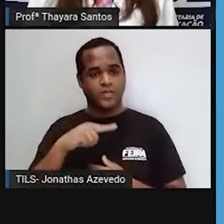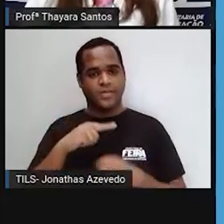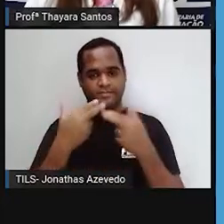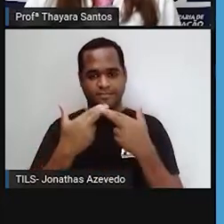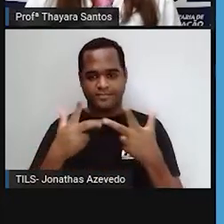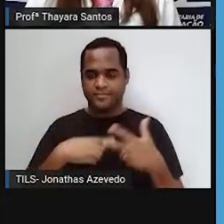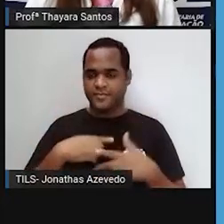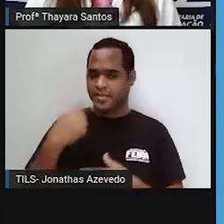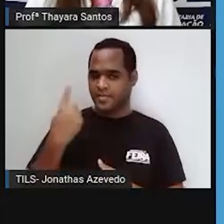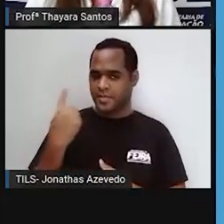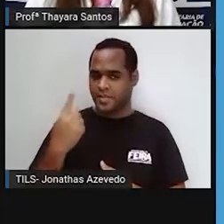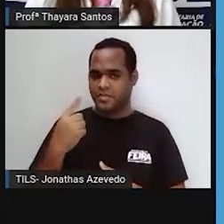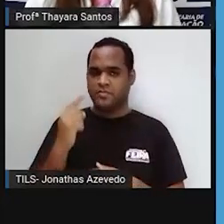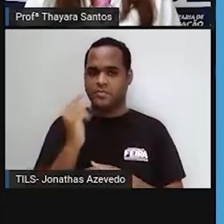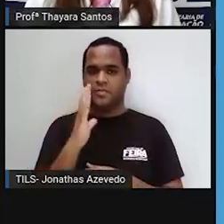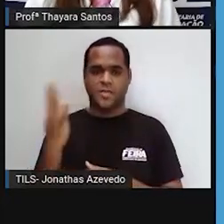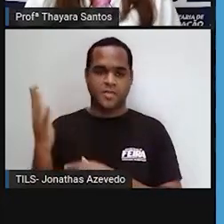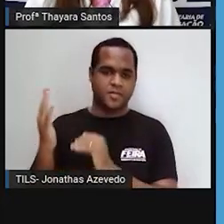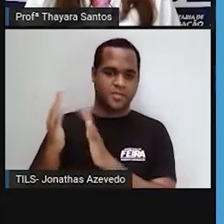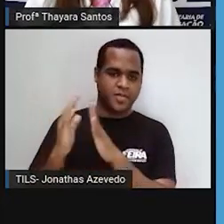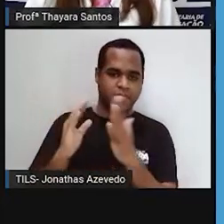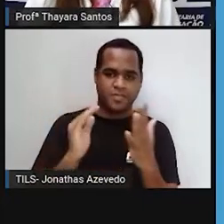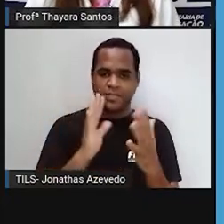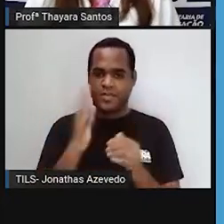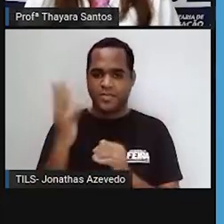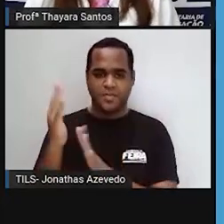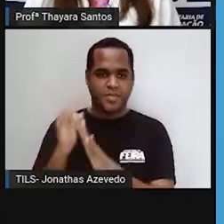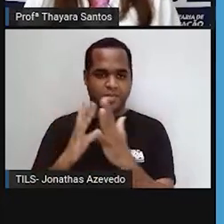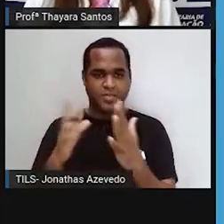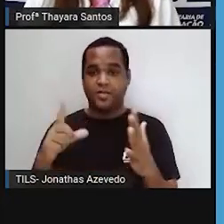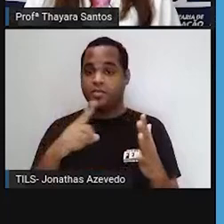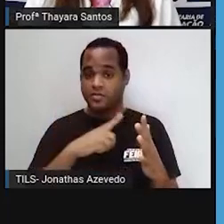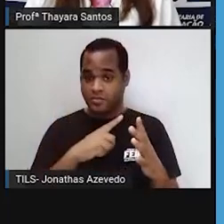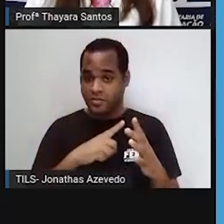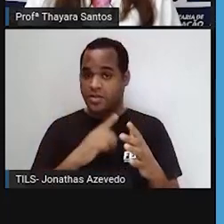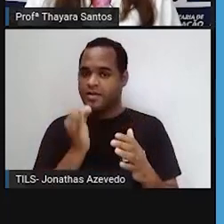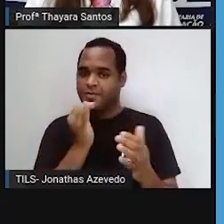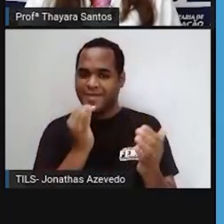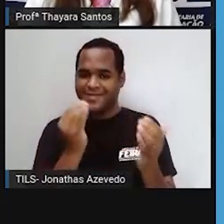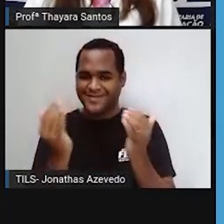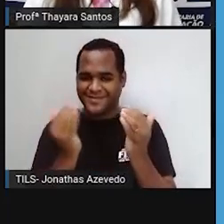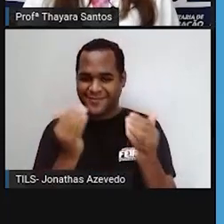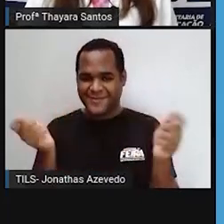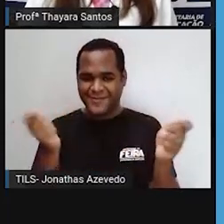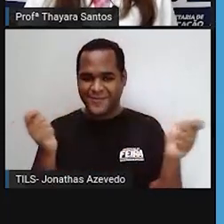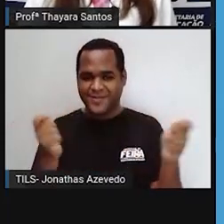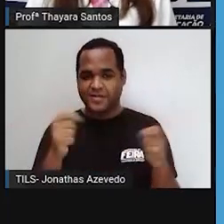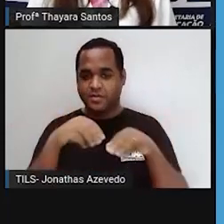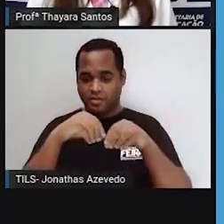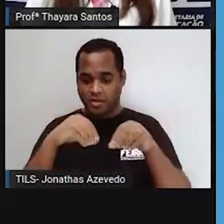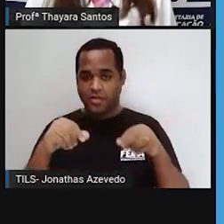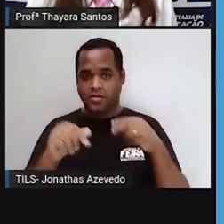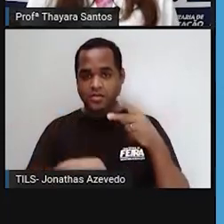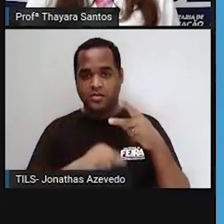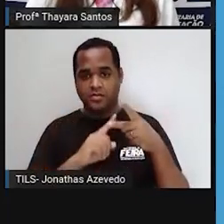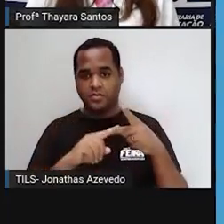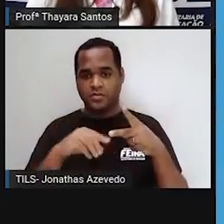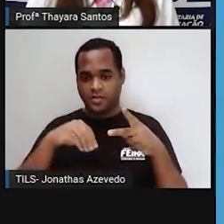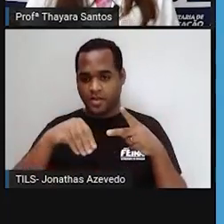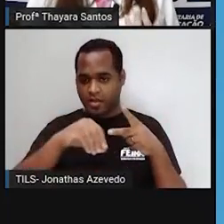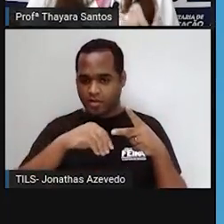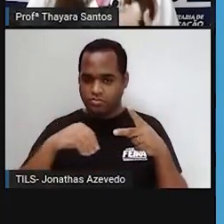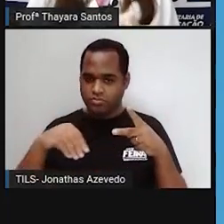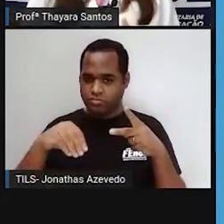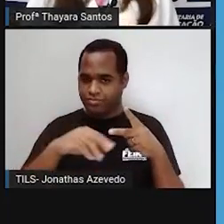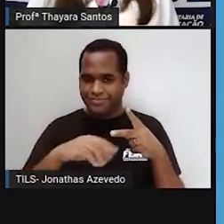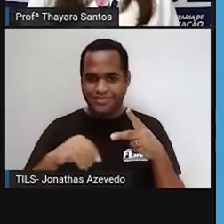O primeiro são as florestas. As florestas são exemplos de ecossistemas terrestres. A gente tem também os desertos,